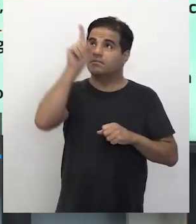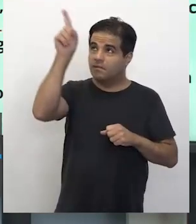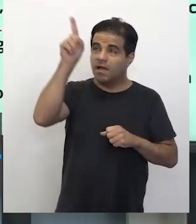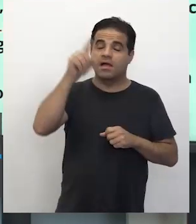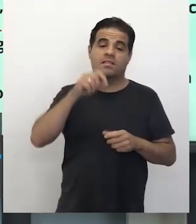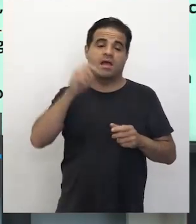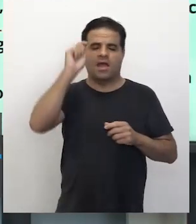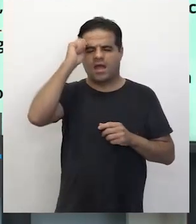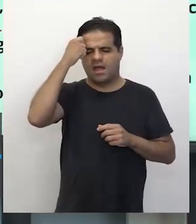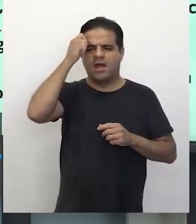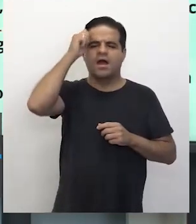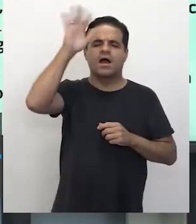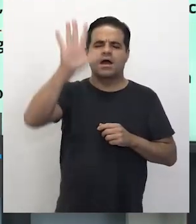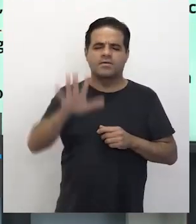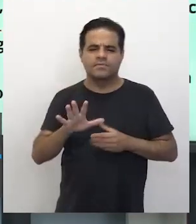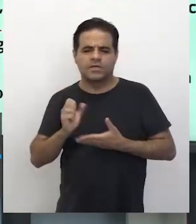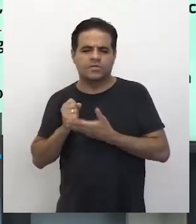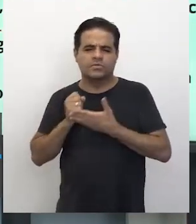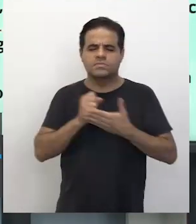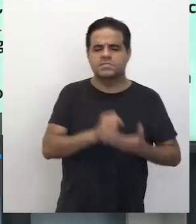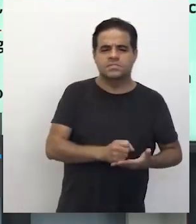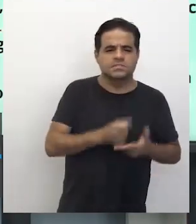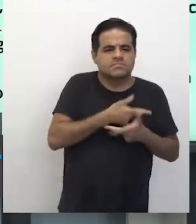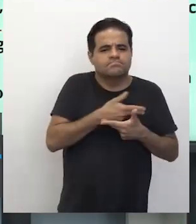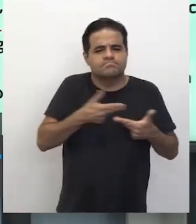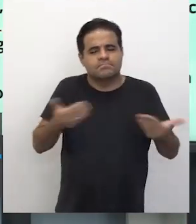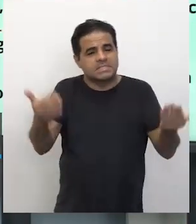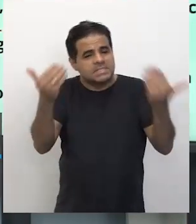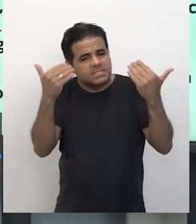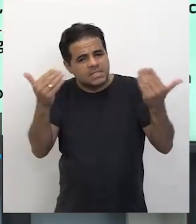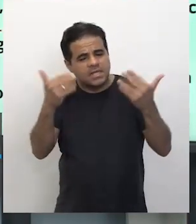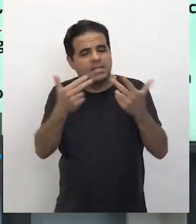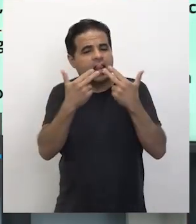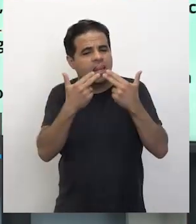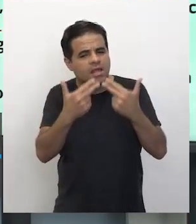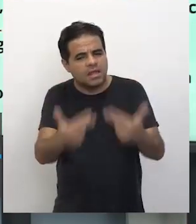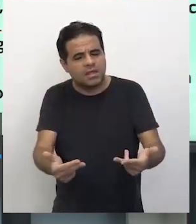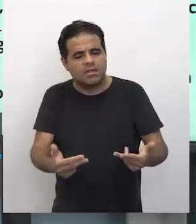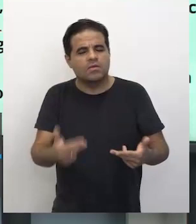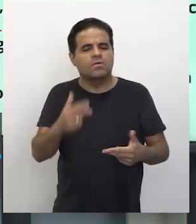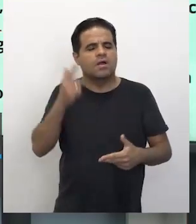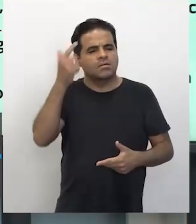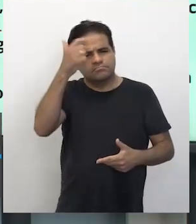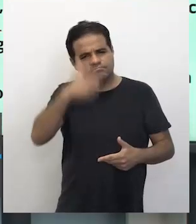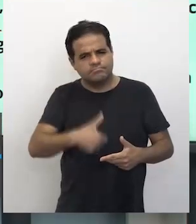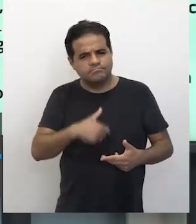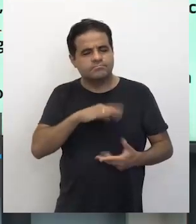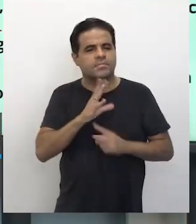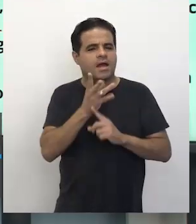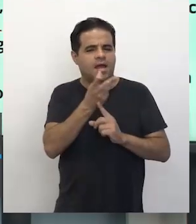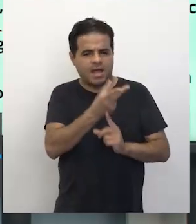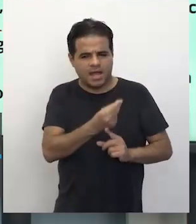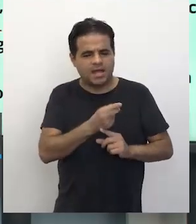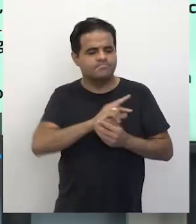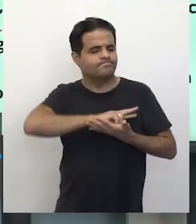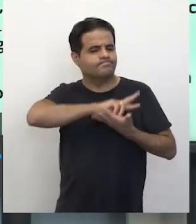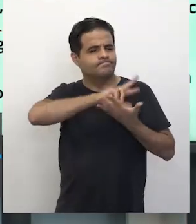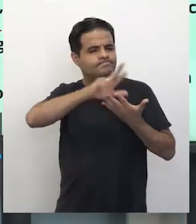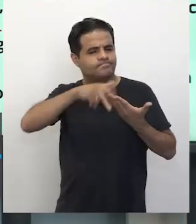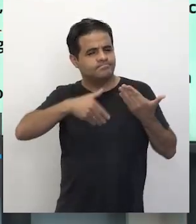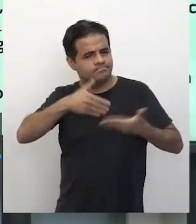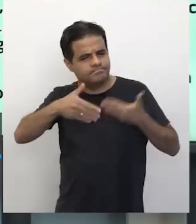trouxeram consigo, suas bagagens culturais, sua língua, sua gastronomia, sua arte, enfim. Tantas maneiras de